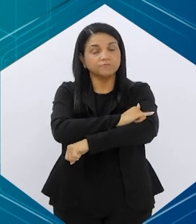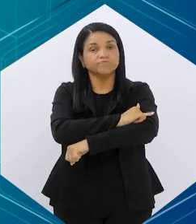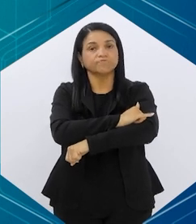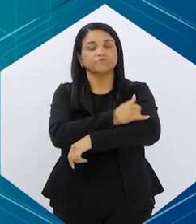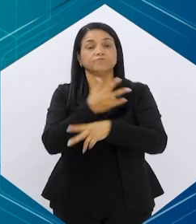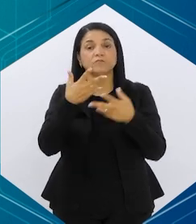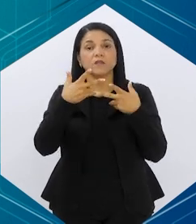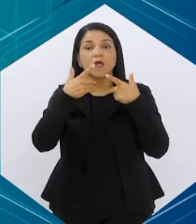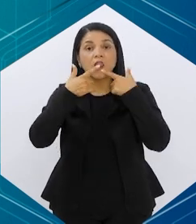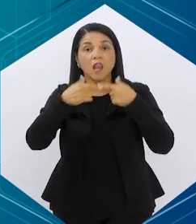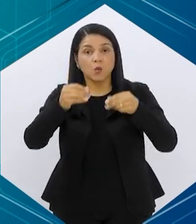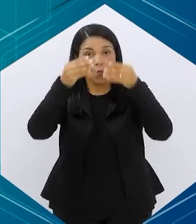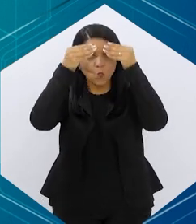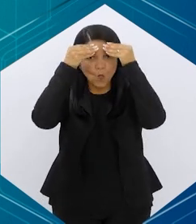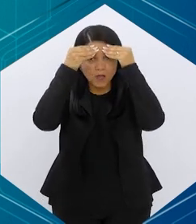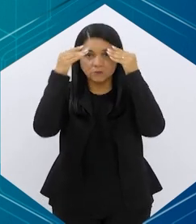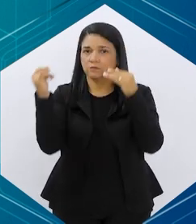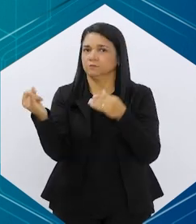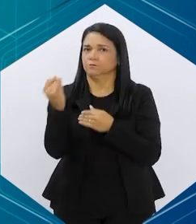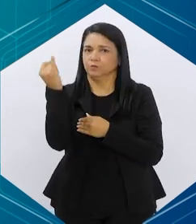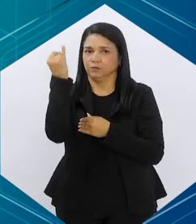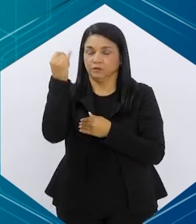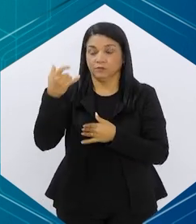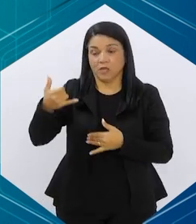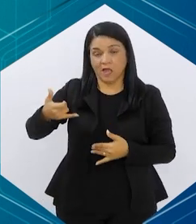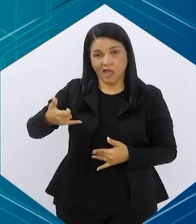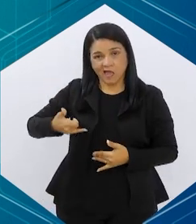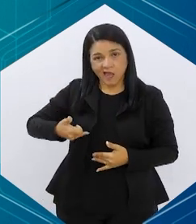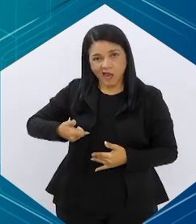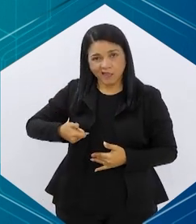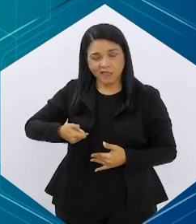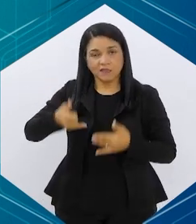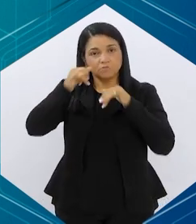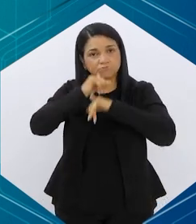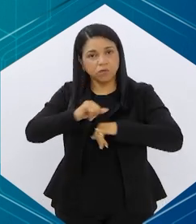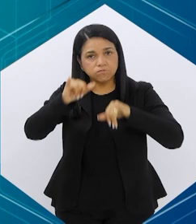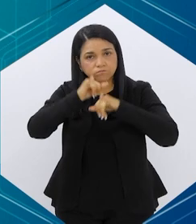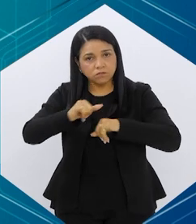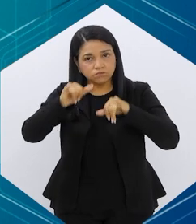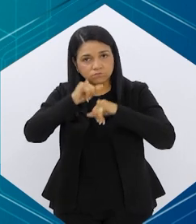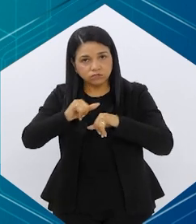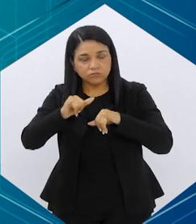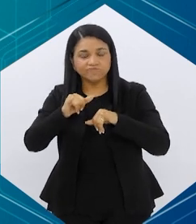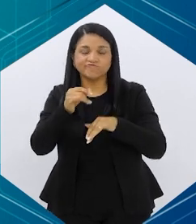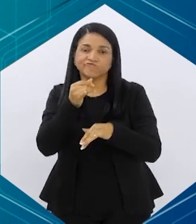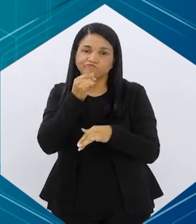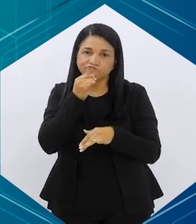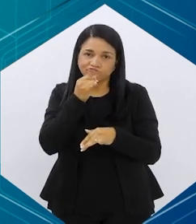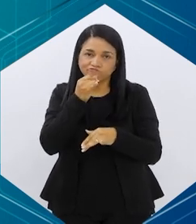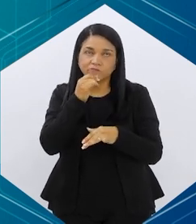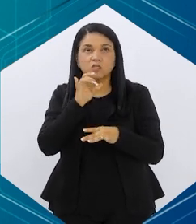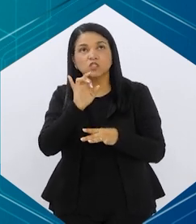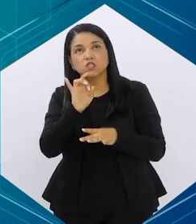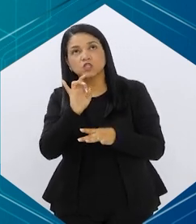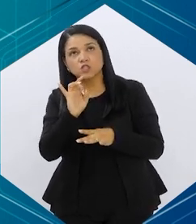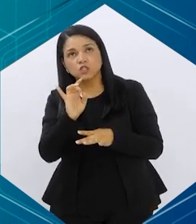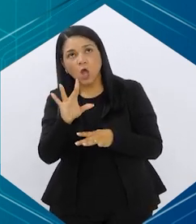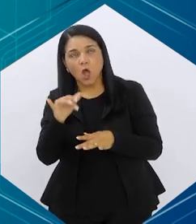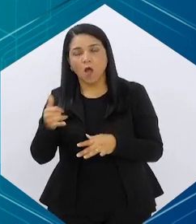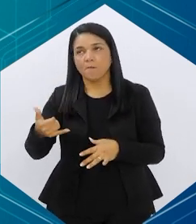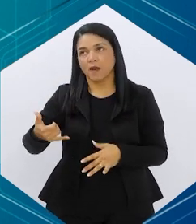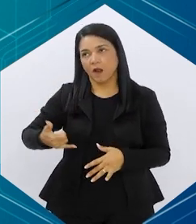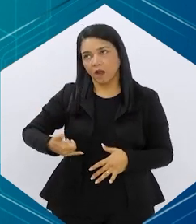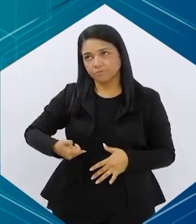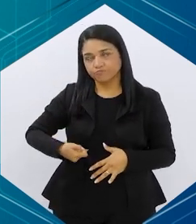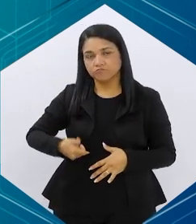falar que a linguagem importa, né? Essas canetas que estão sendo divulgadas, né, infelizmente, às vezes apenas como